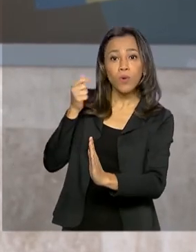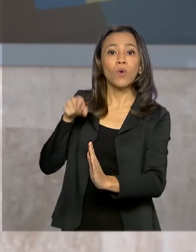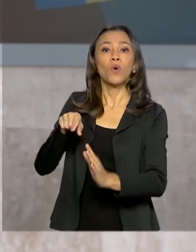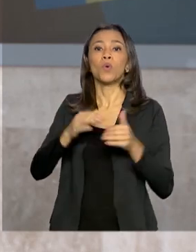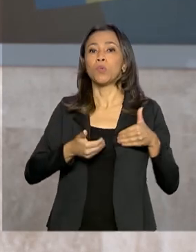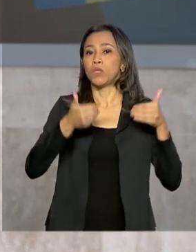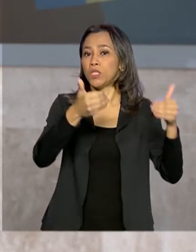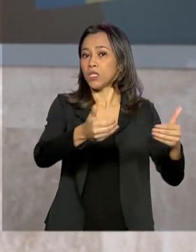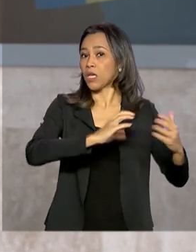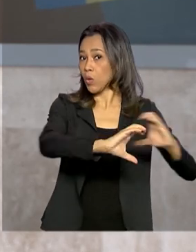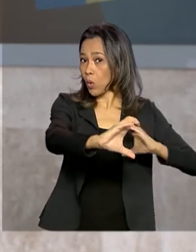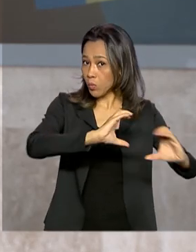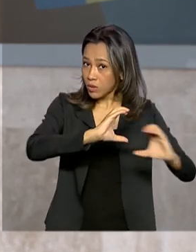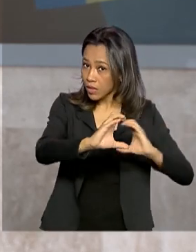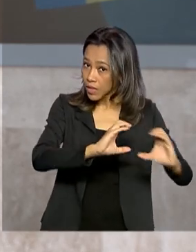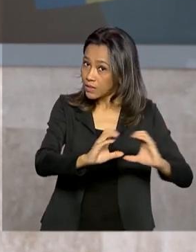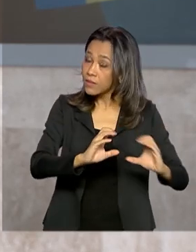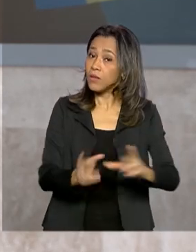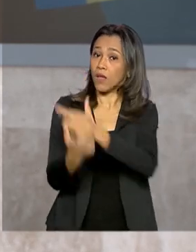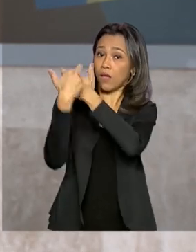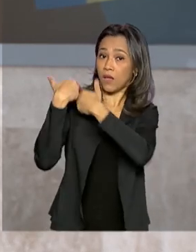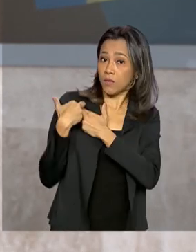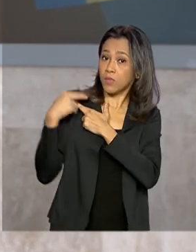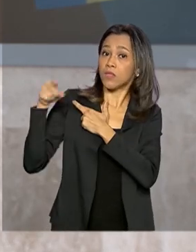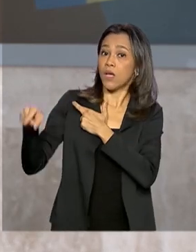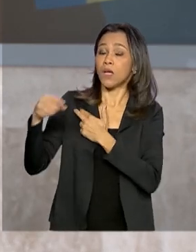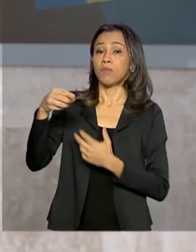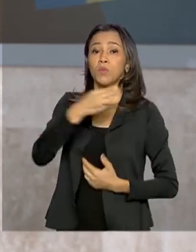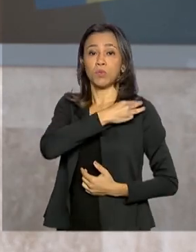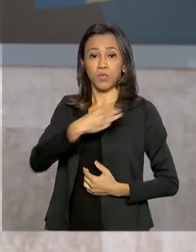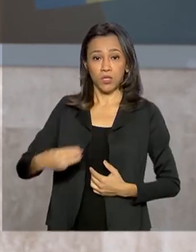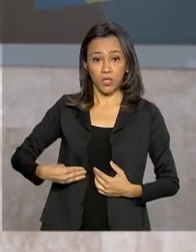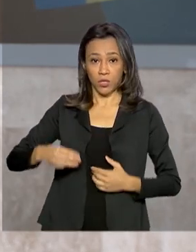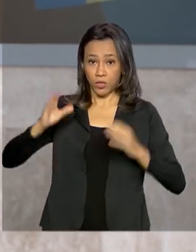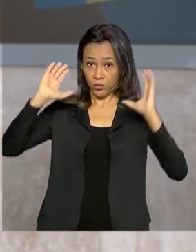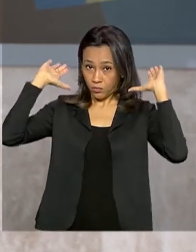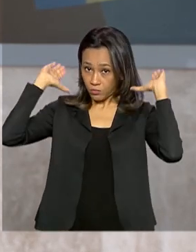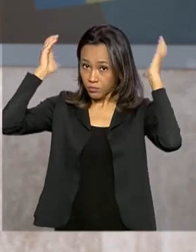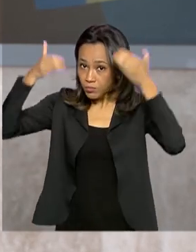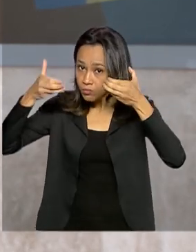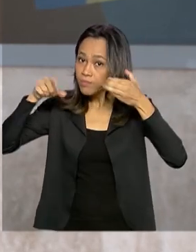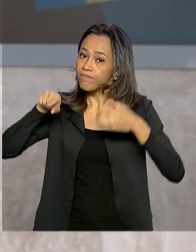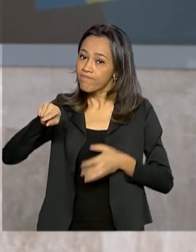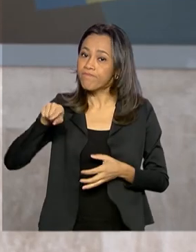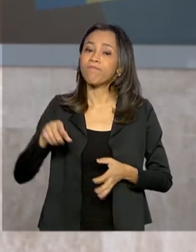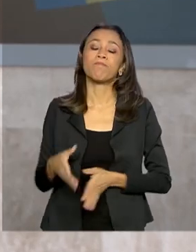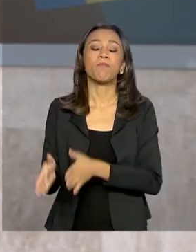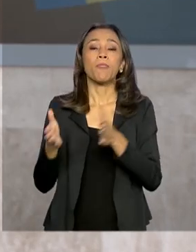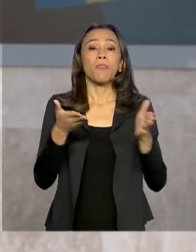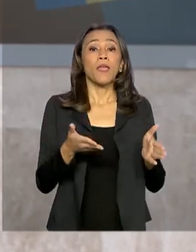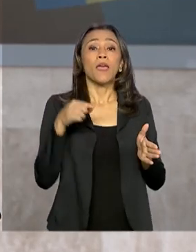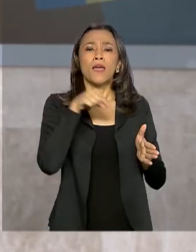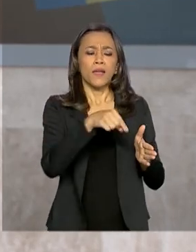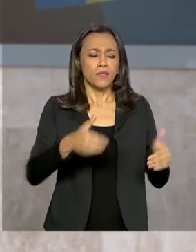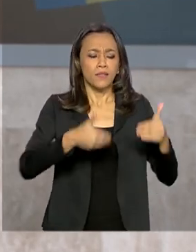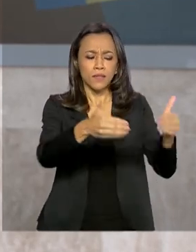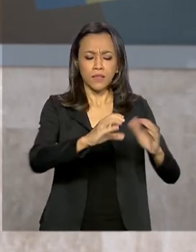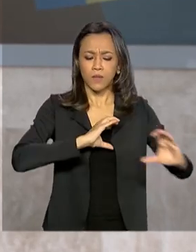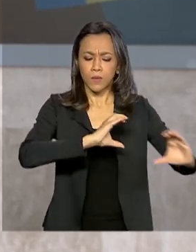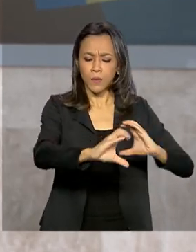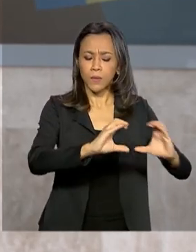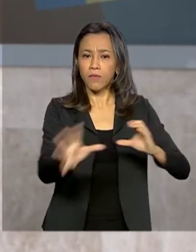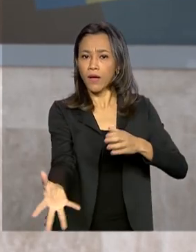da pasta de Marcos Pontes. O novo Ministério das Comunicações vai agregar a Secretaria